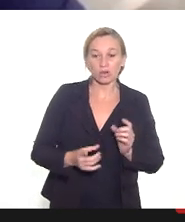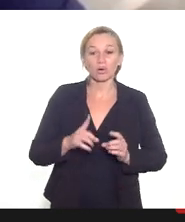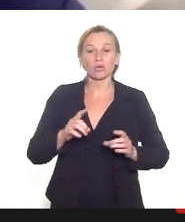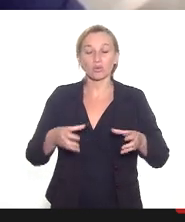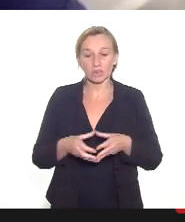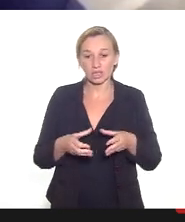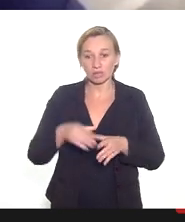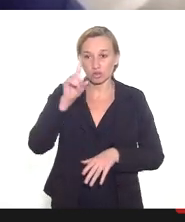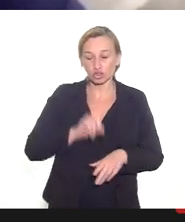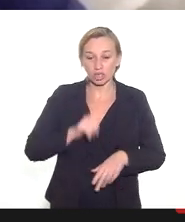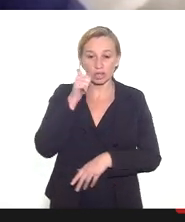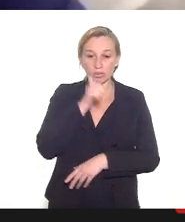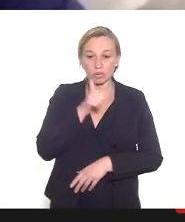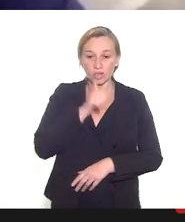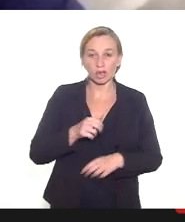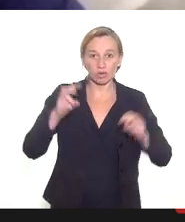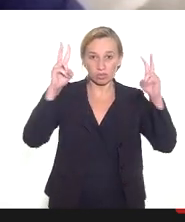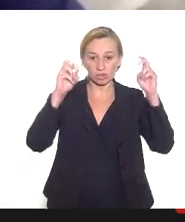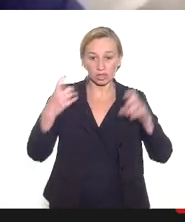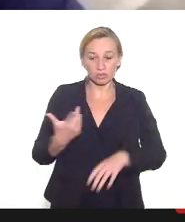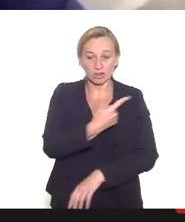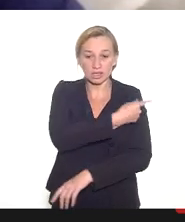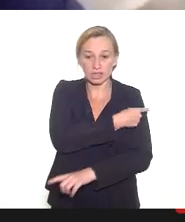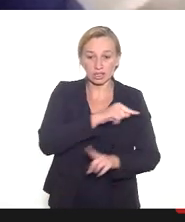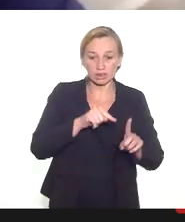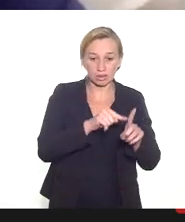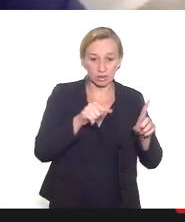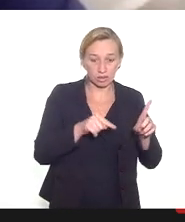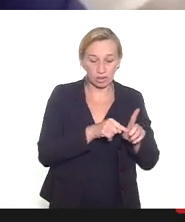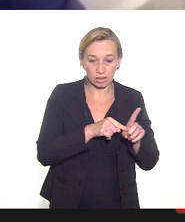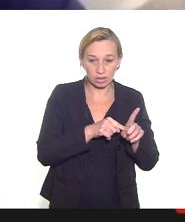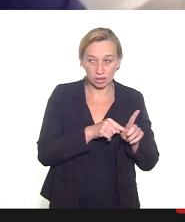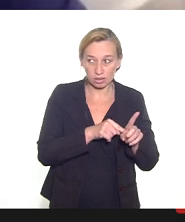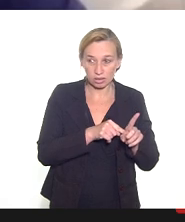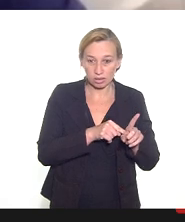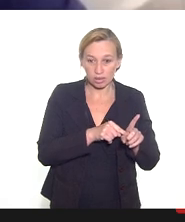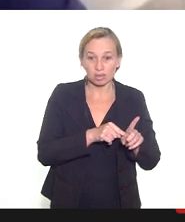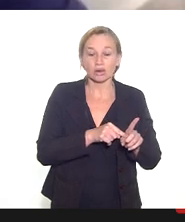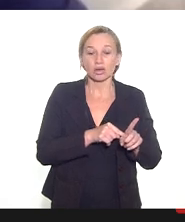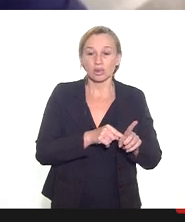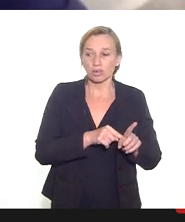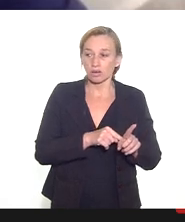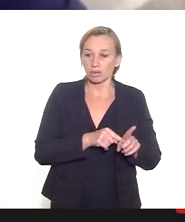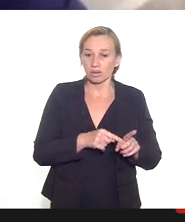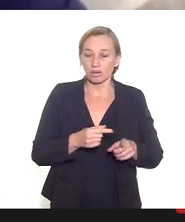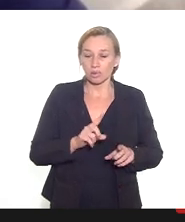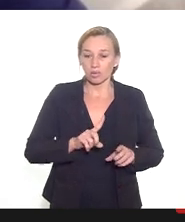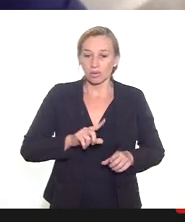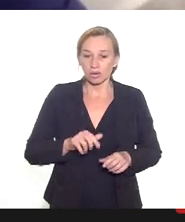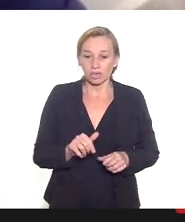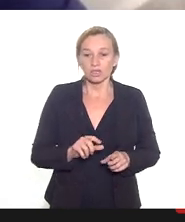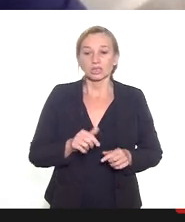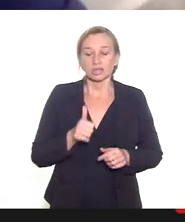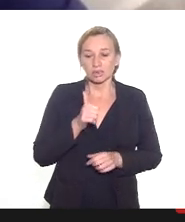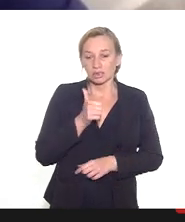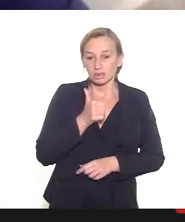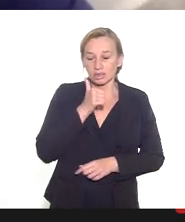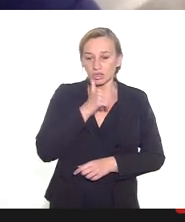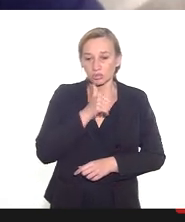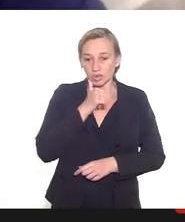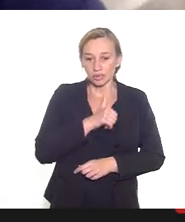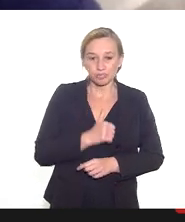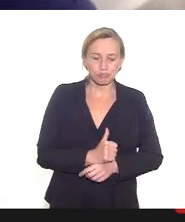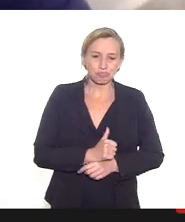da Mulher com o tema Vacinação de Gestantes e Porférias contra a Covid-19 no Estado do Rio de Janeiro.